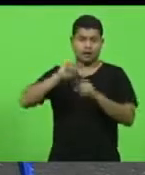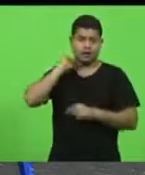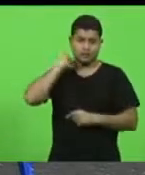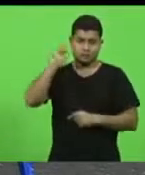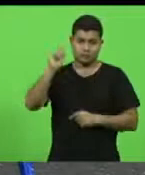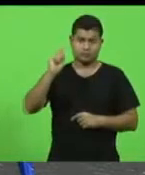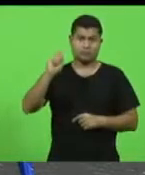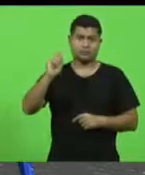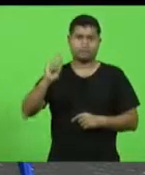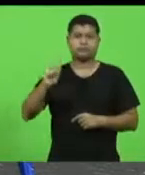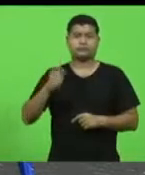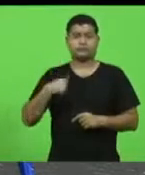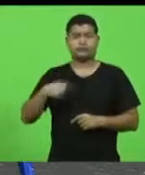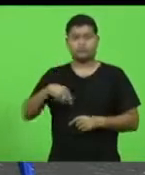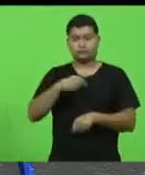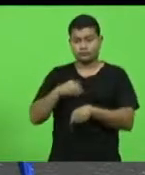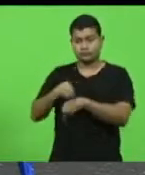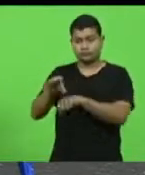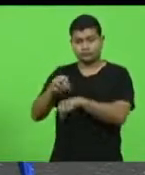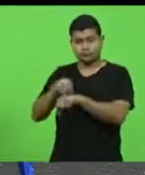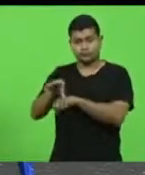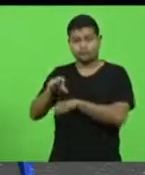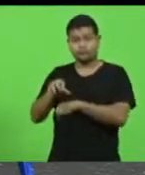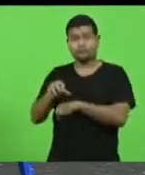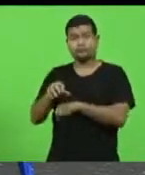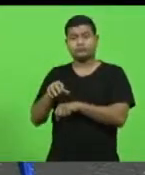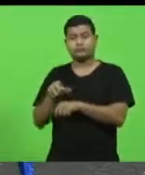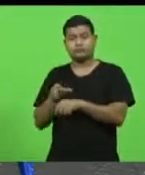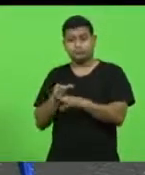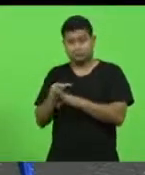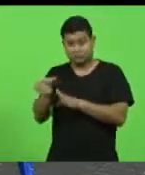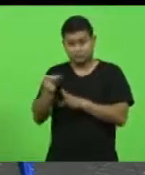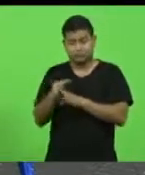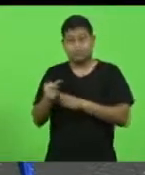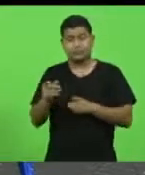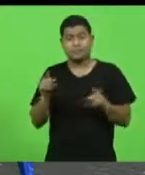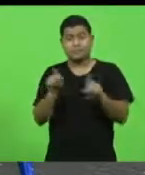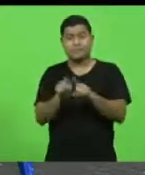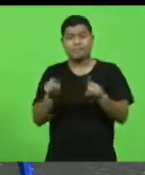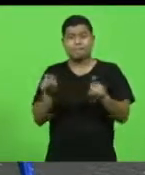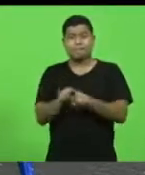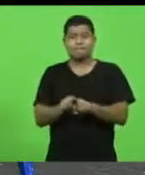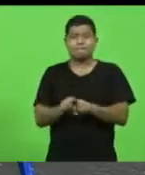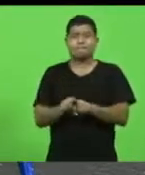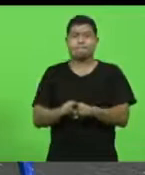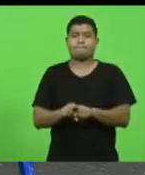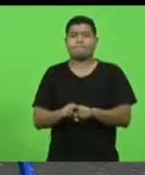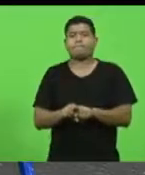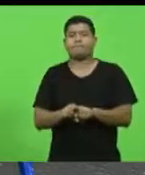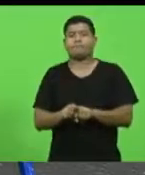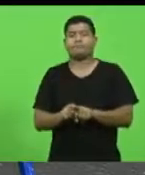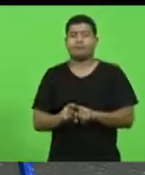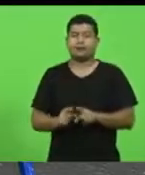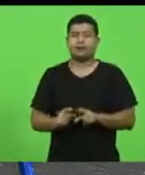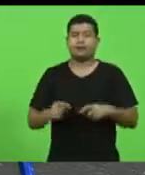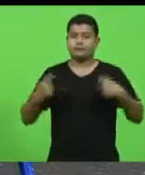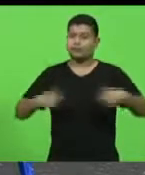sugestões e também fazer referência